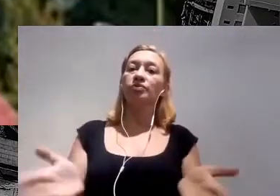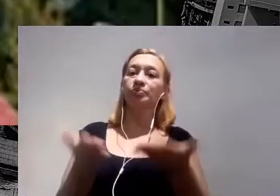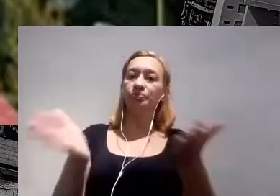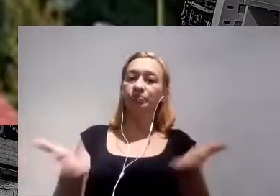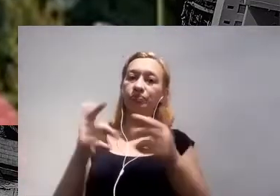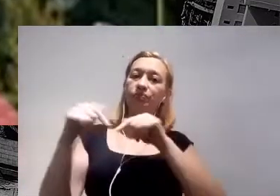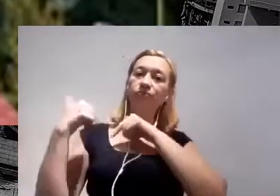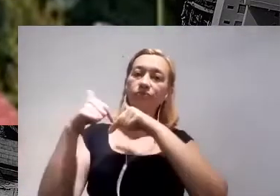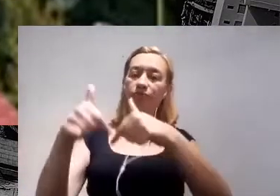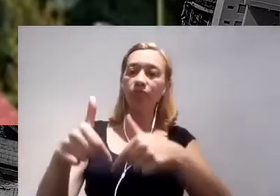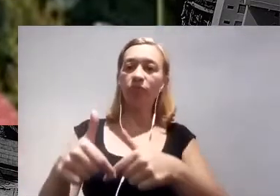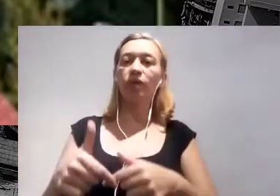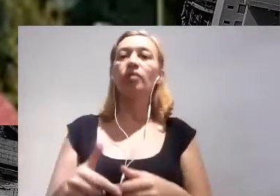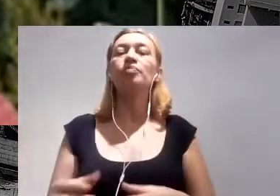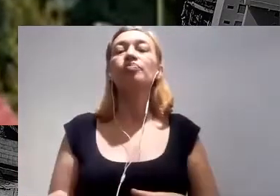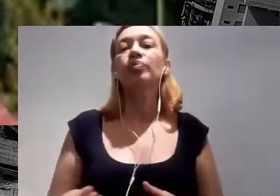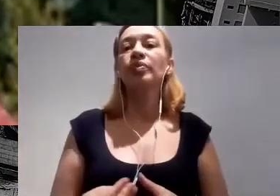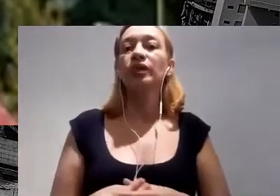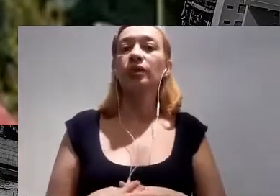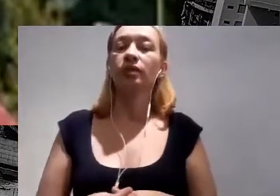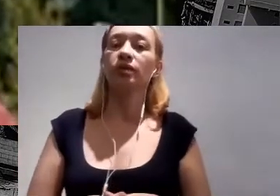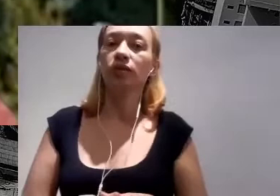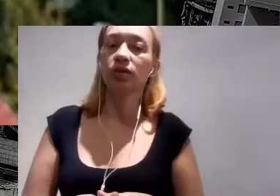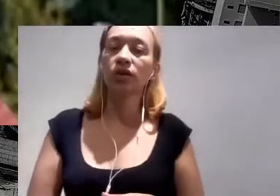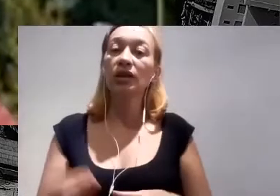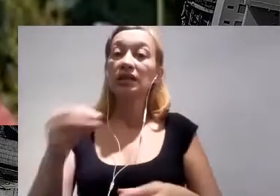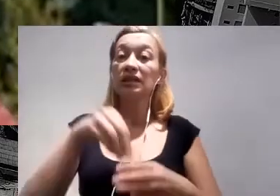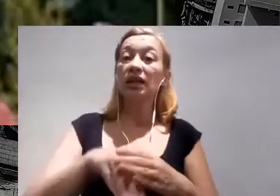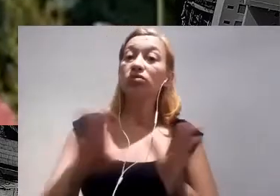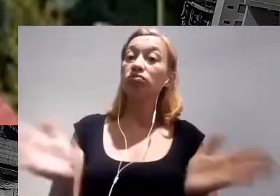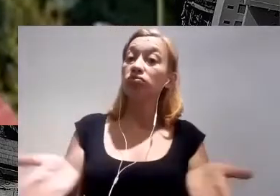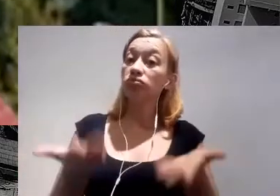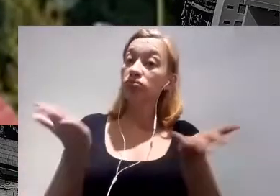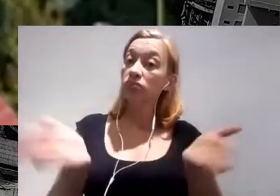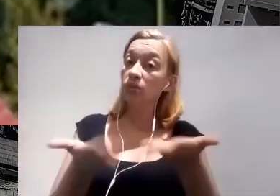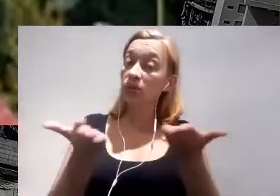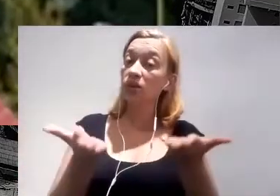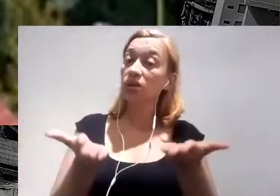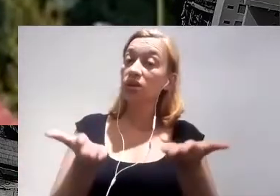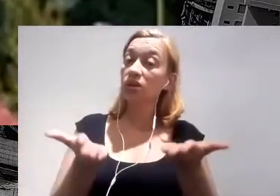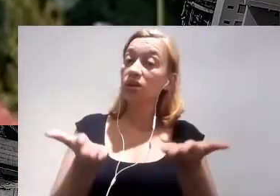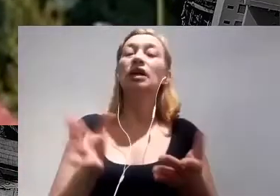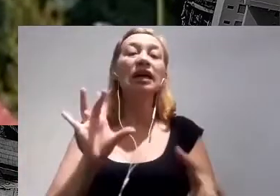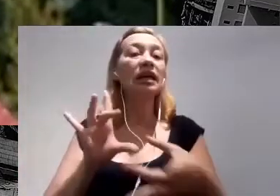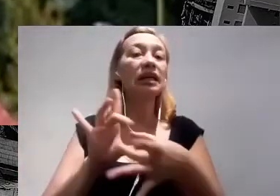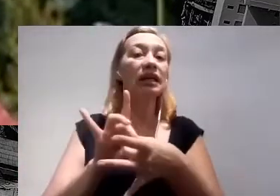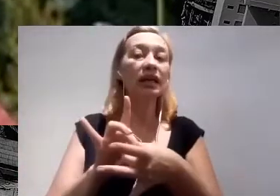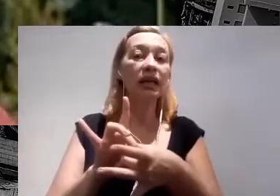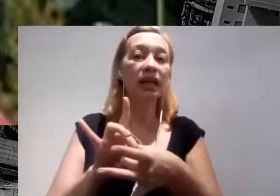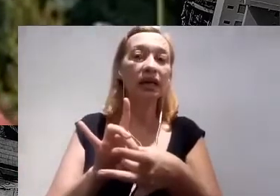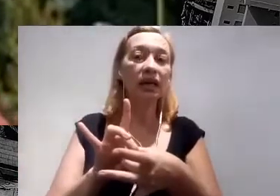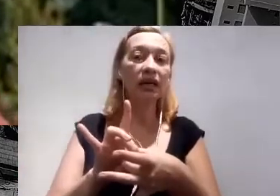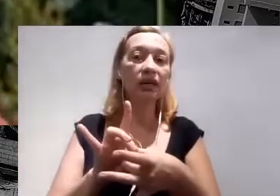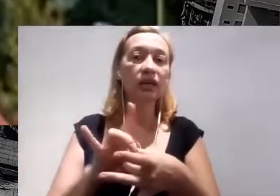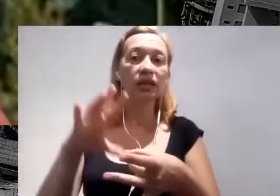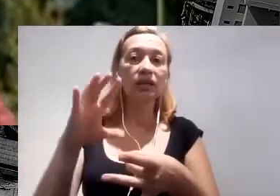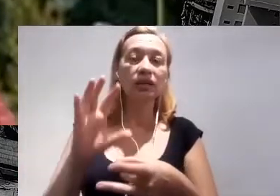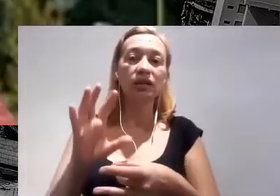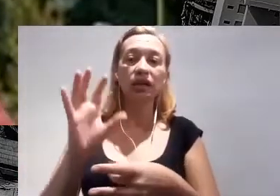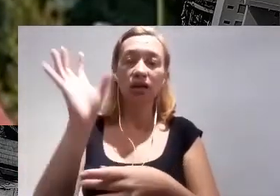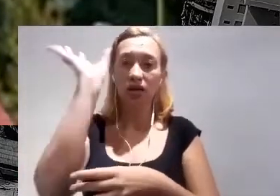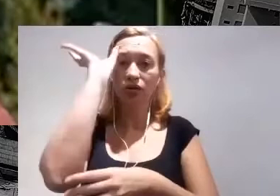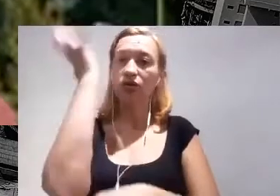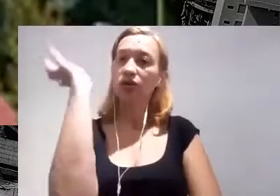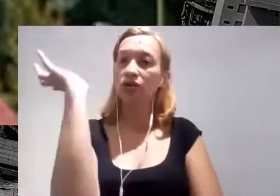E aí, dentro dessas iniciativas, e aí muito ligado à questão de solução baseada na natureza, eu queria falar de dois